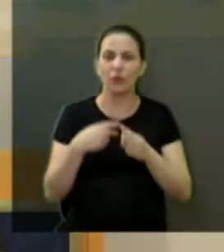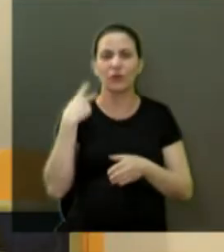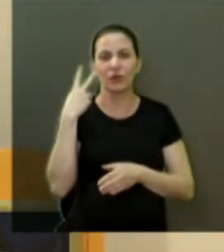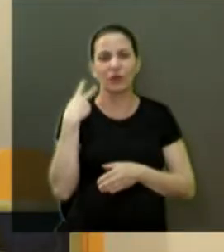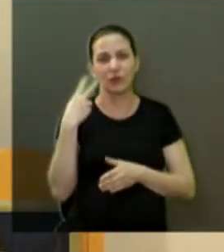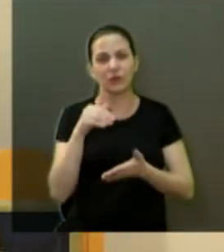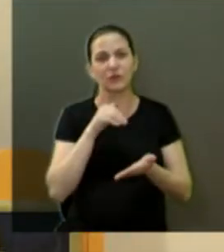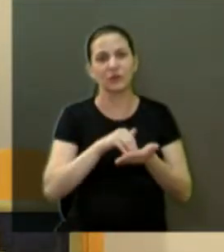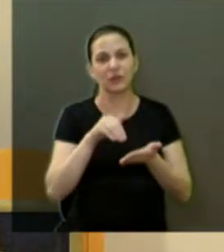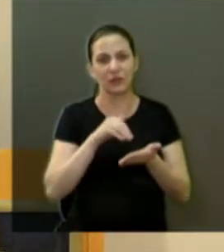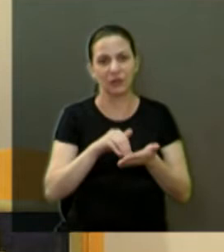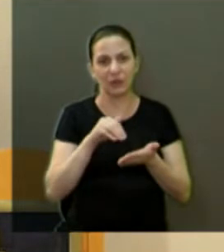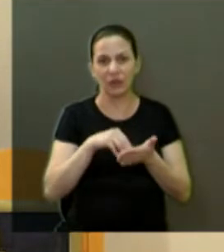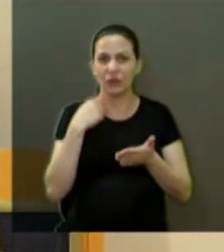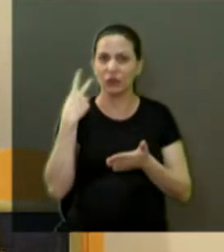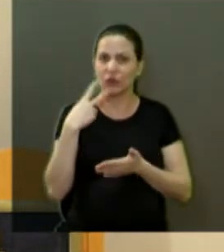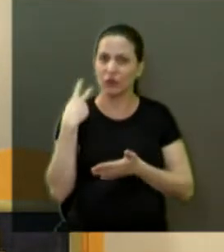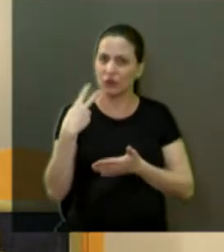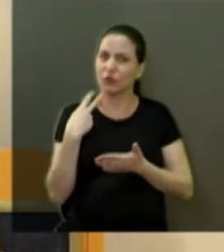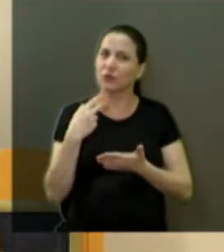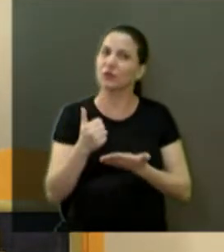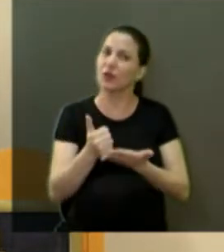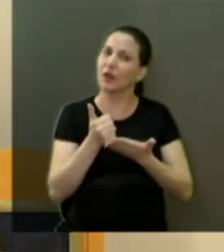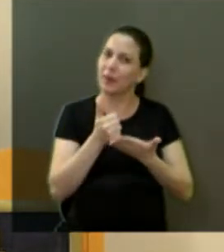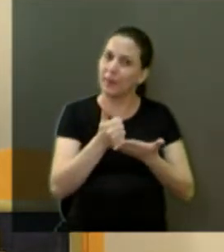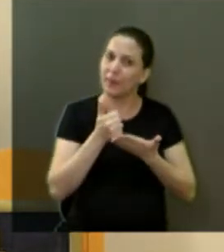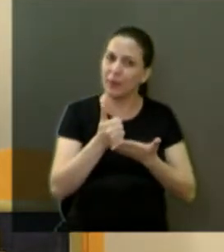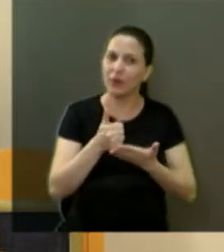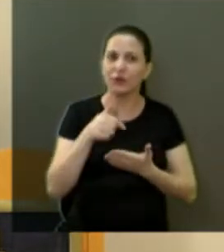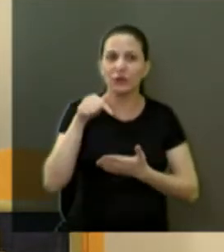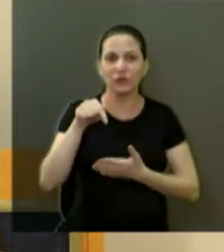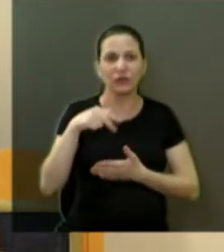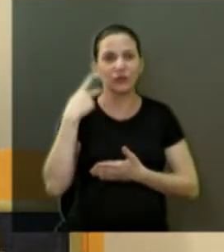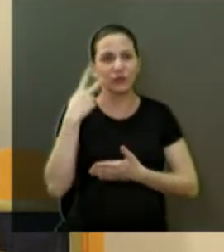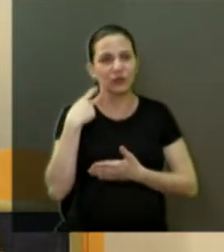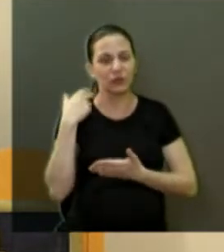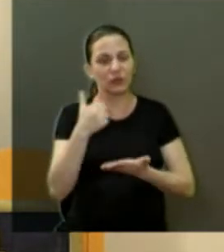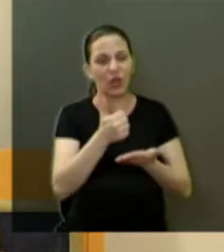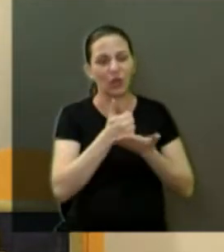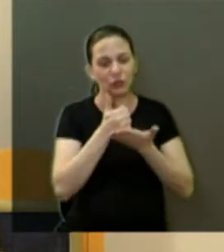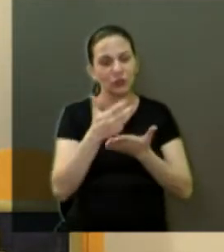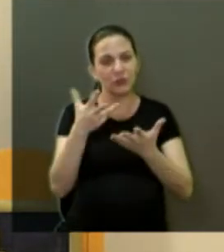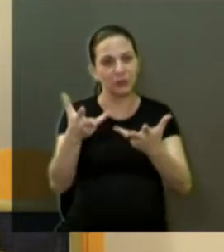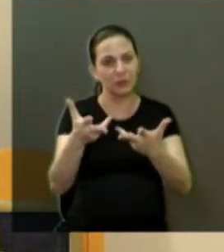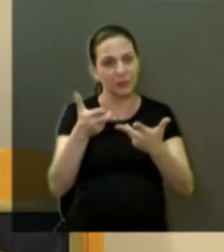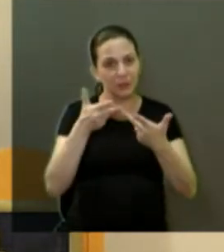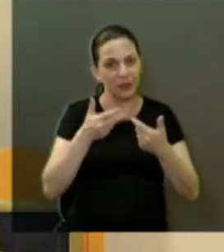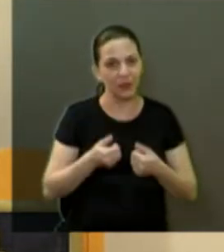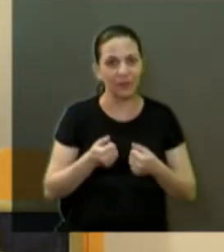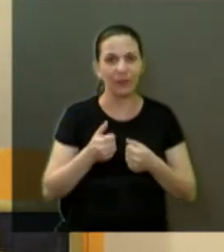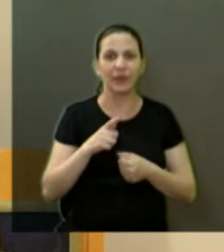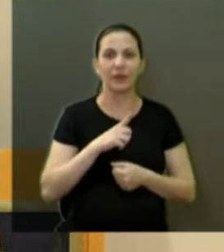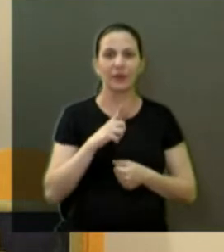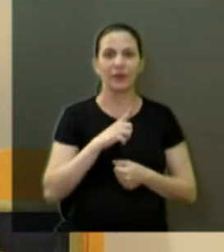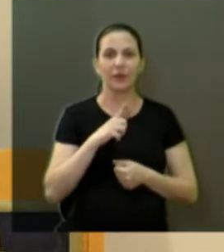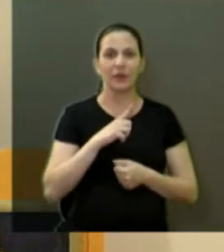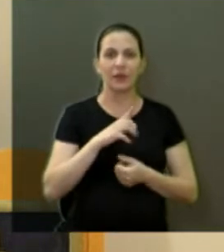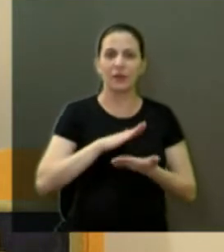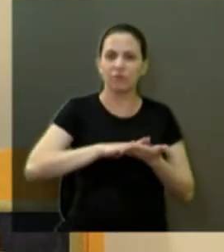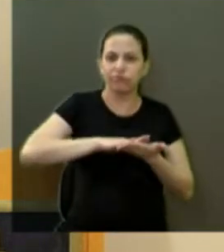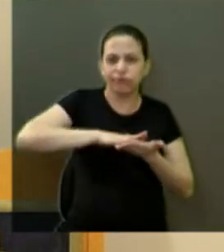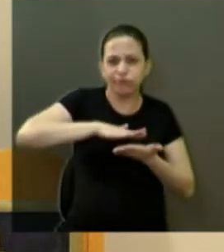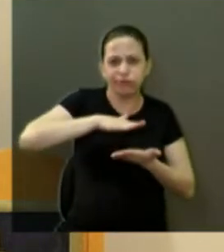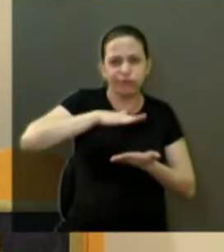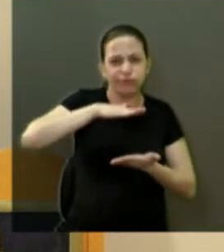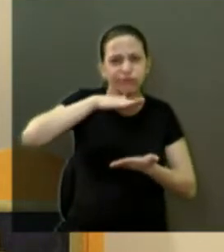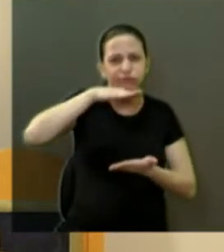secretário dos vereadores, todos estão ajudando, desses sete vereadores, e nós estamos com uma quantidade imensa de